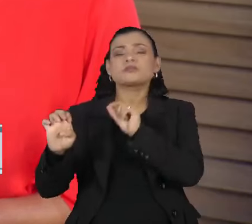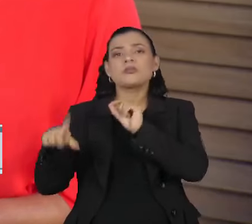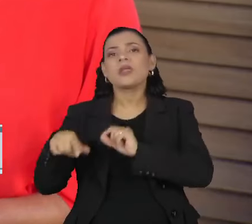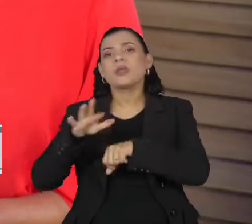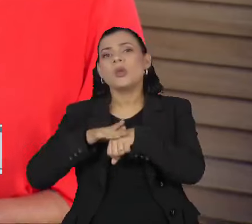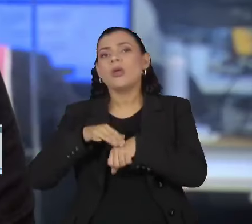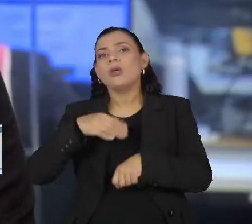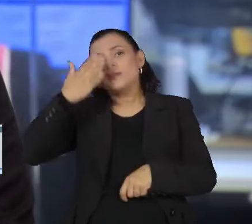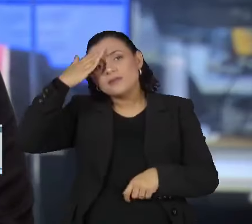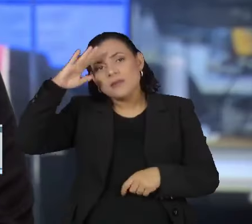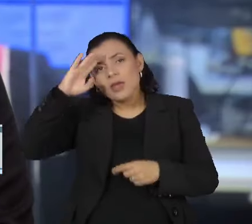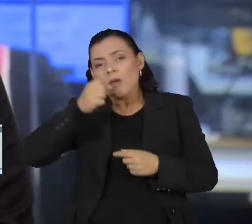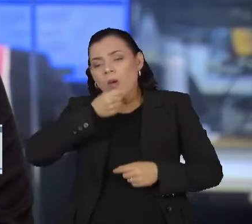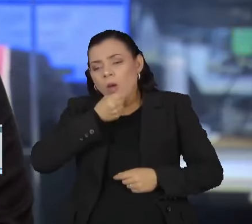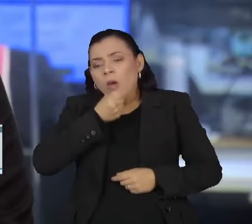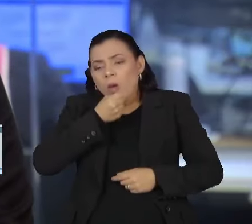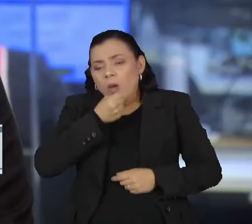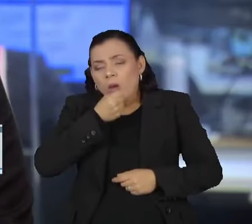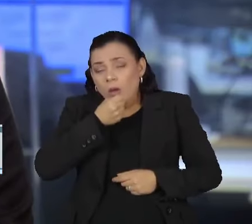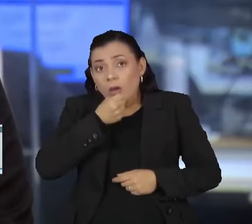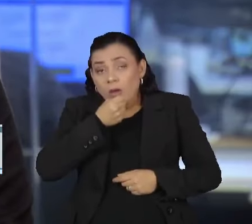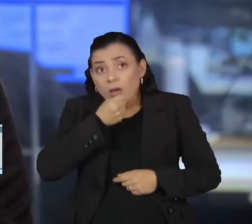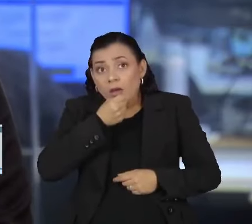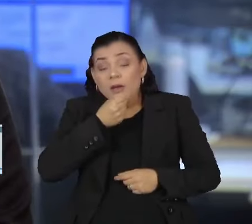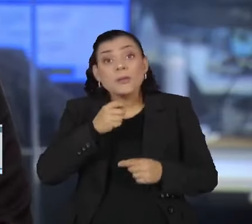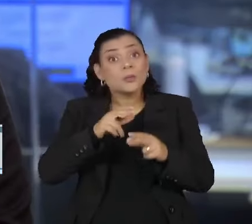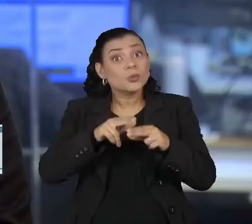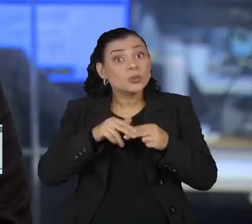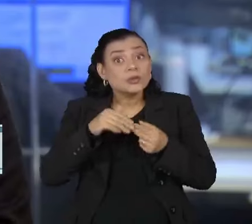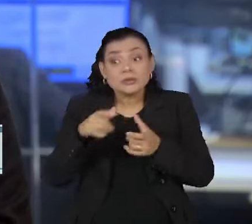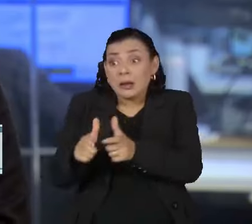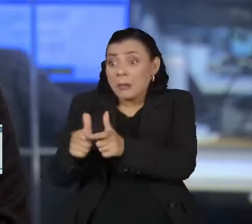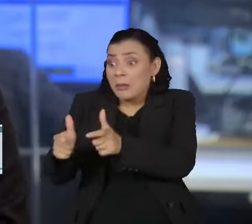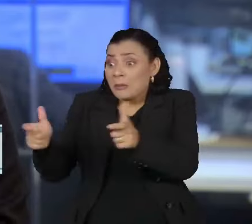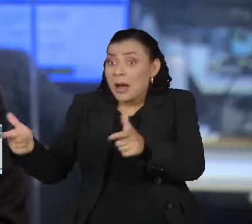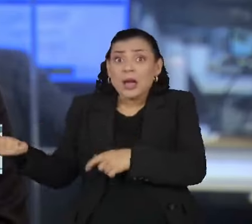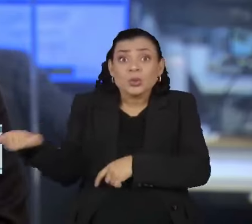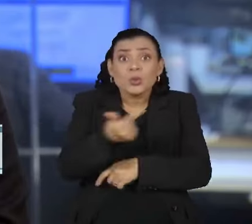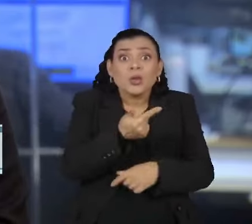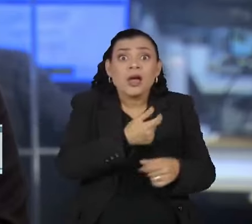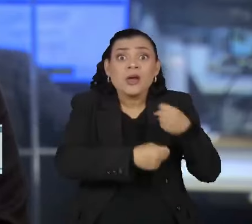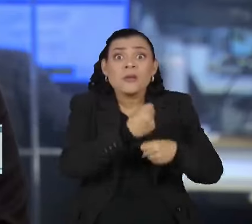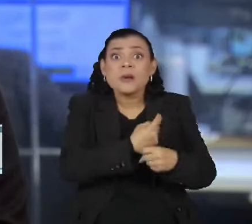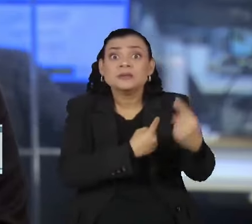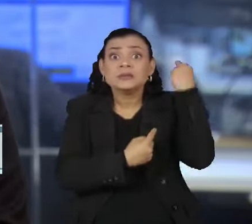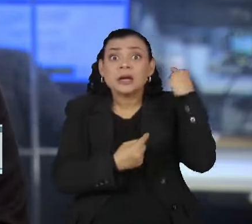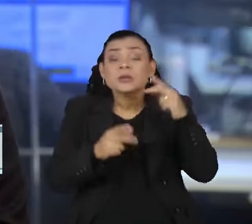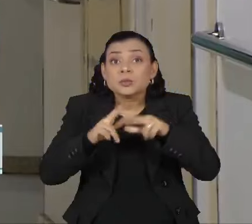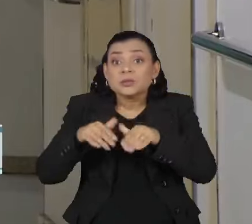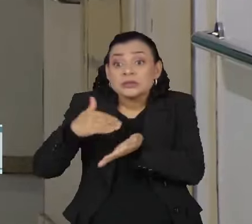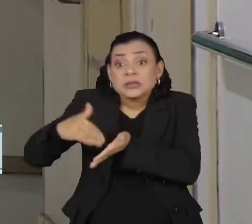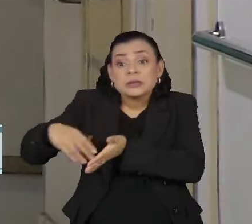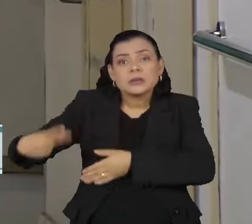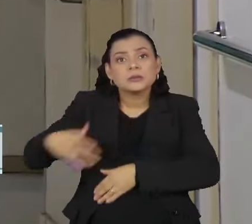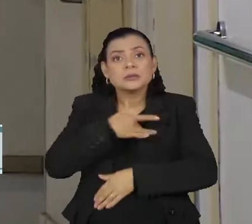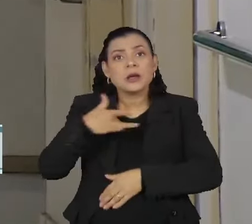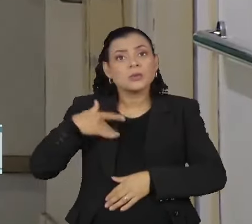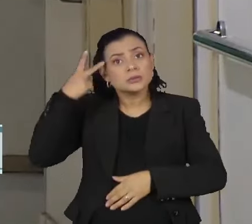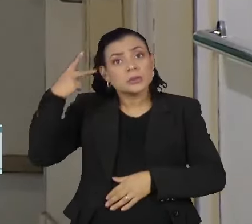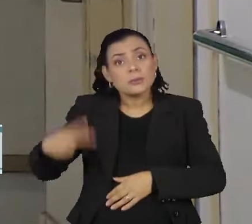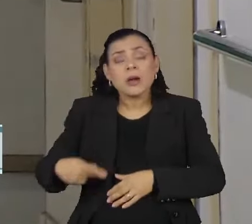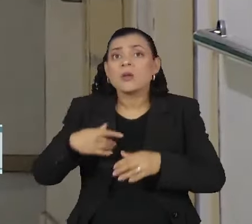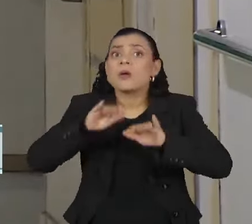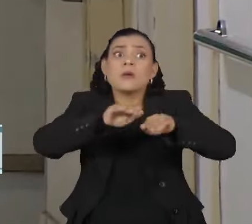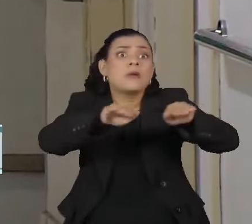o ano passado. Diante desse aumento, a Secretaria Municipal de Saúde alerta para os sintomas da doença. Só na